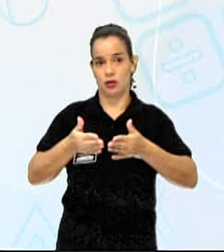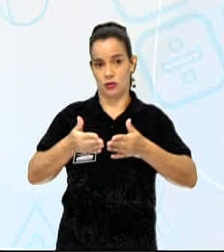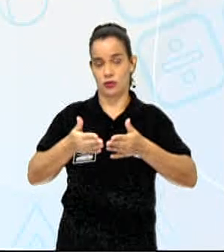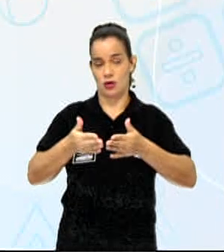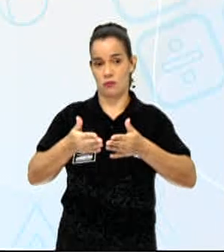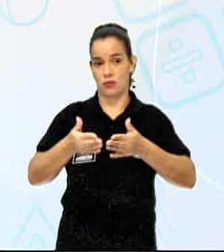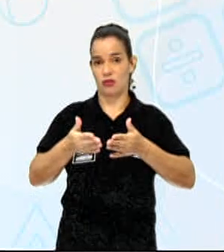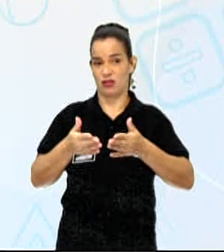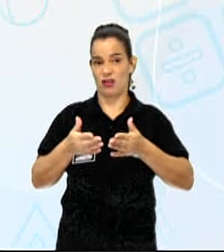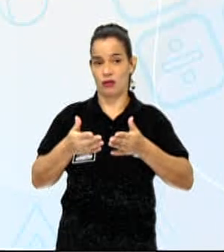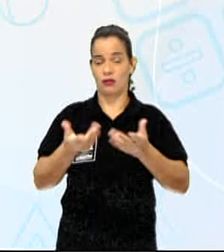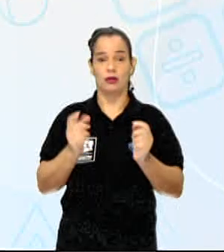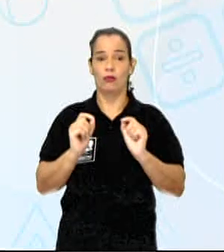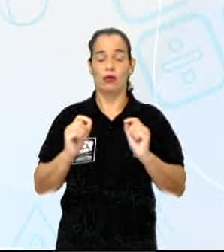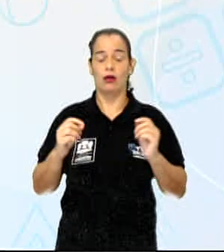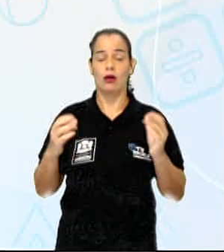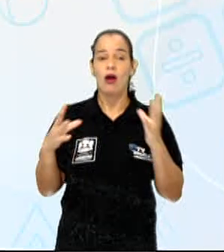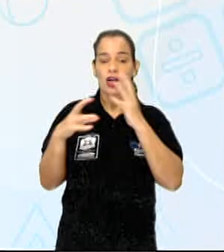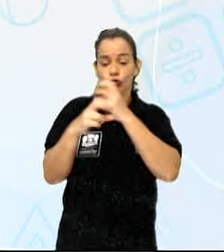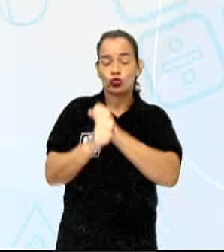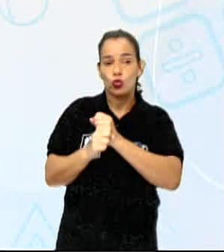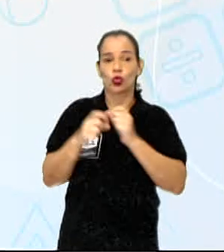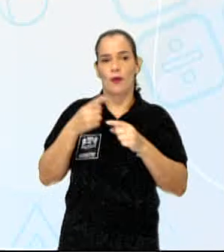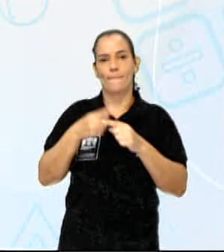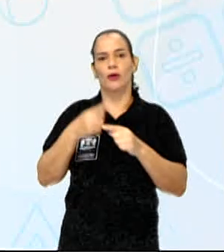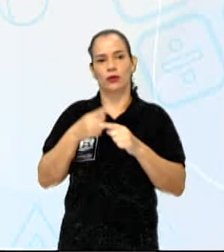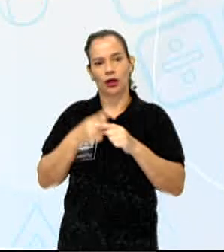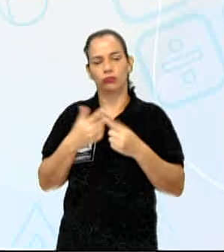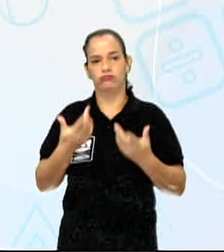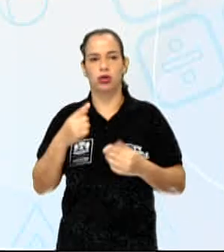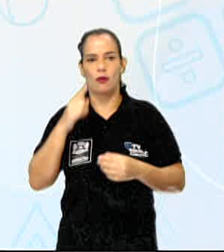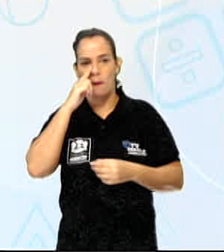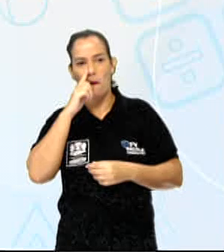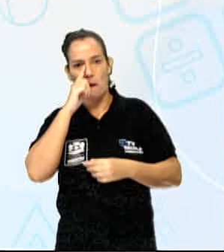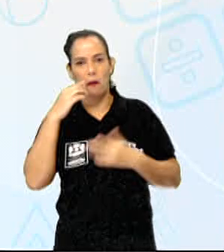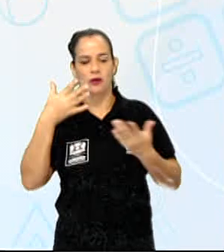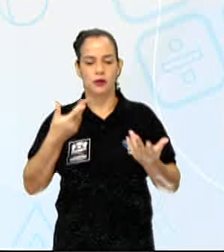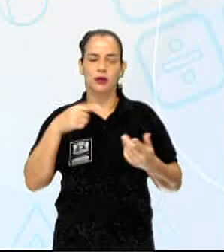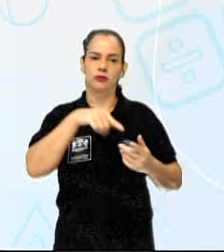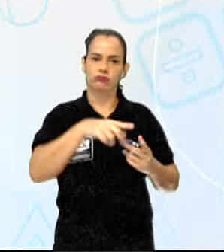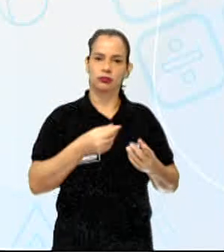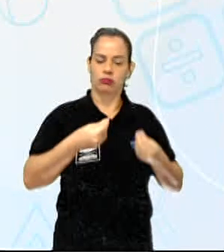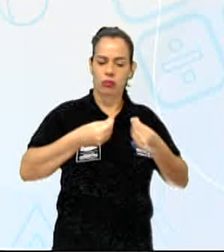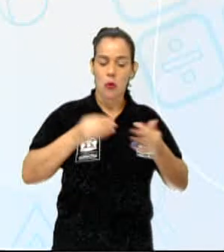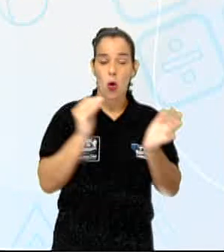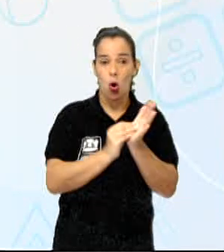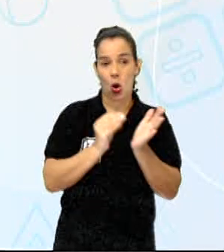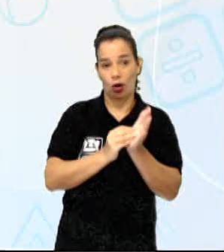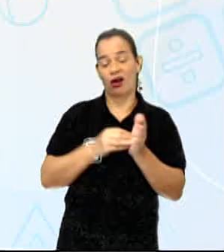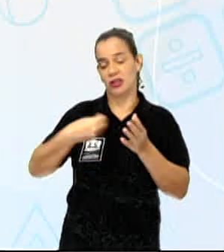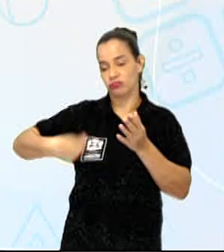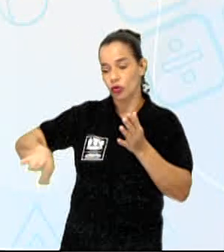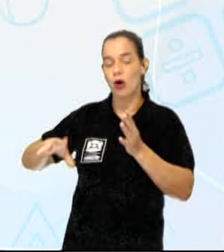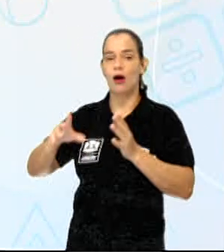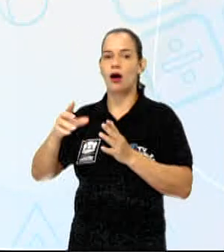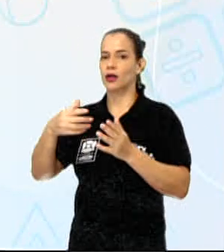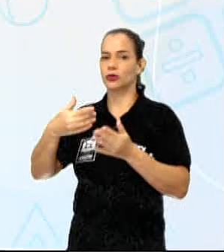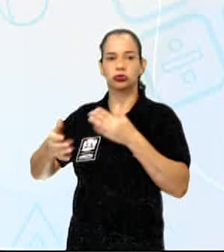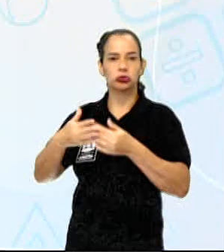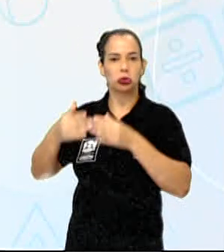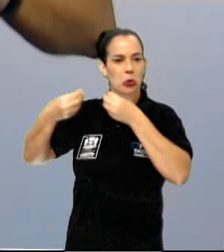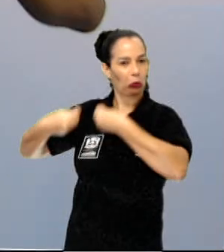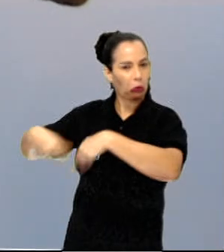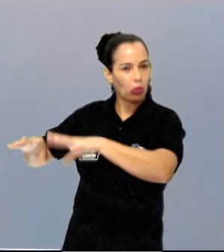escuro ali, de contaminação por insumos agrícolas, que são usados ali na prática, enfim, da própria